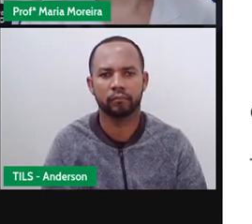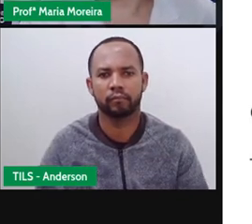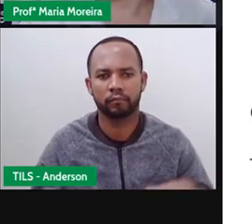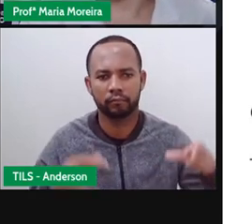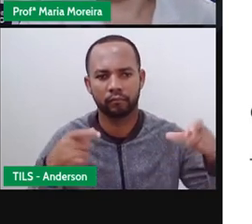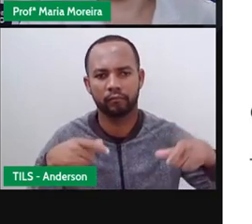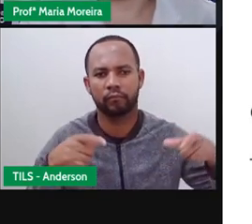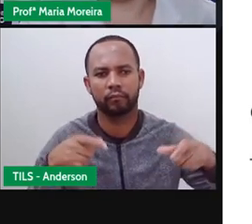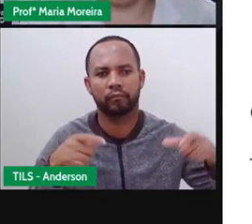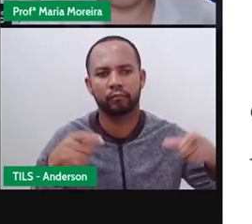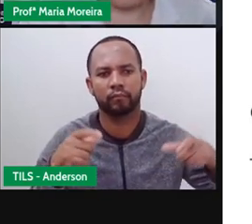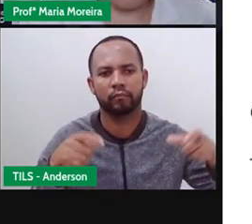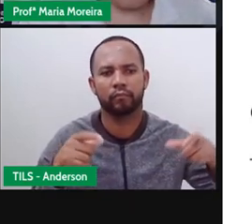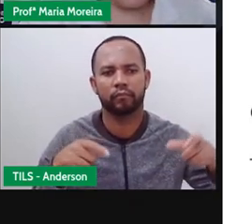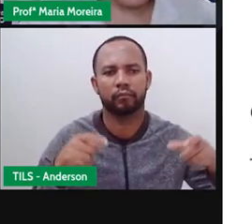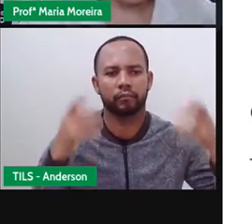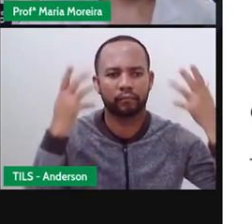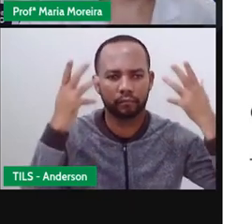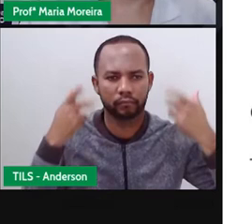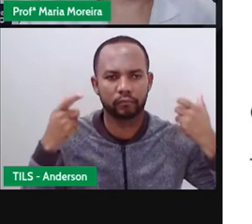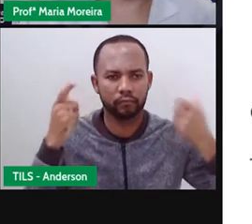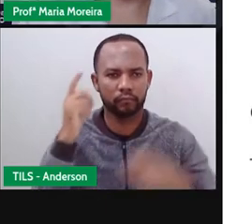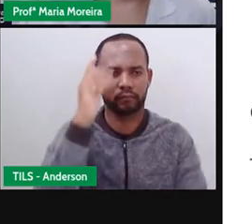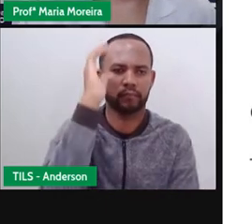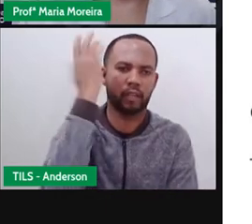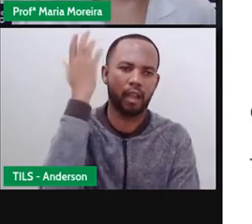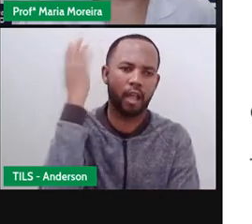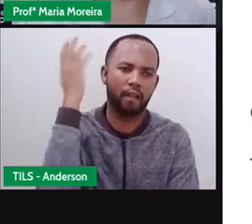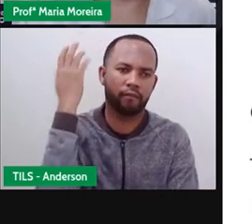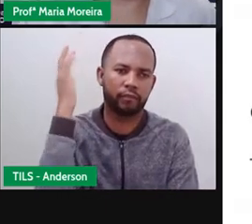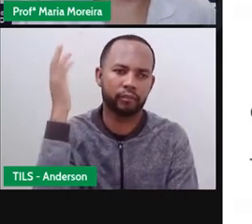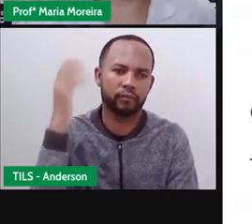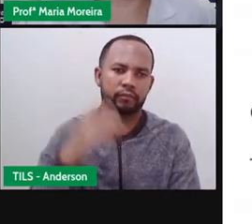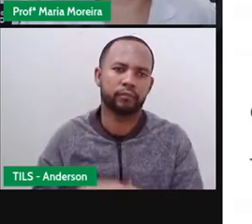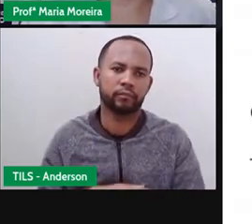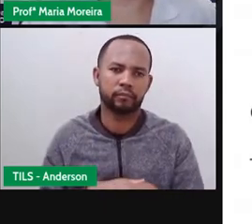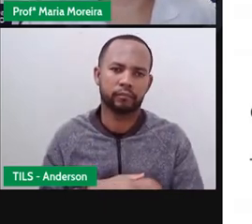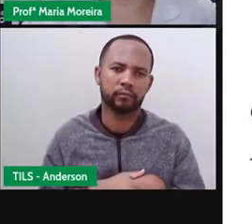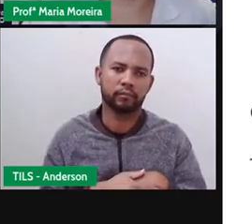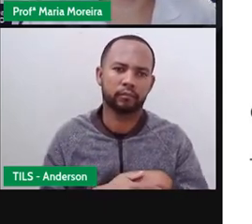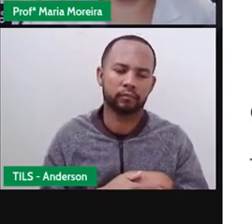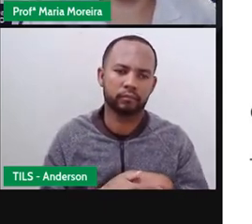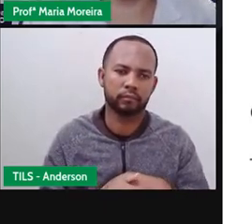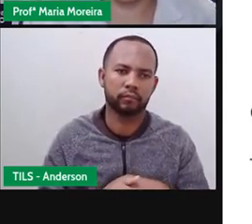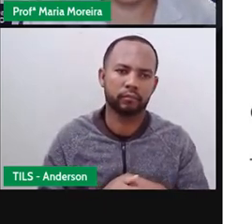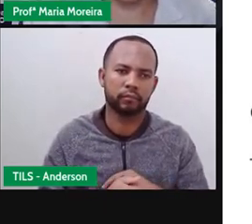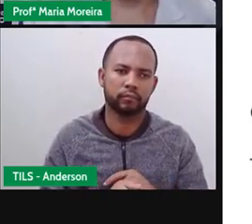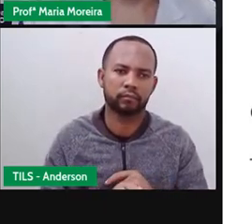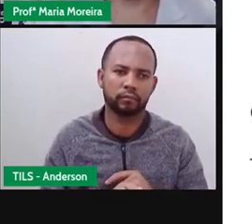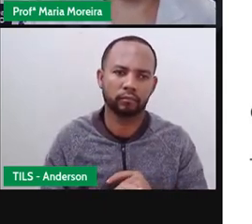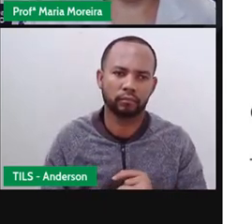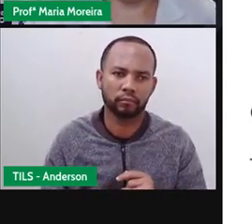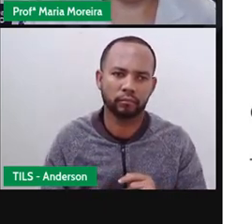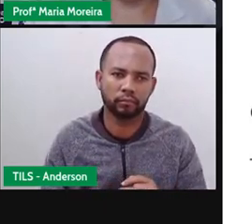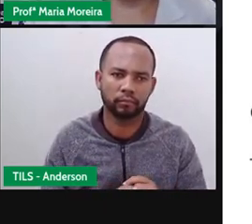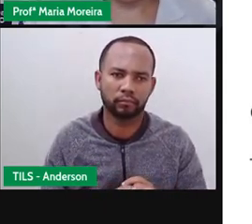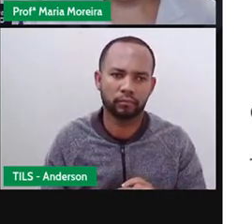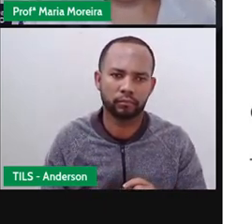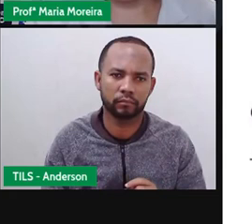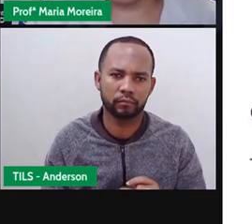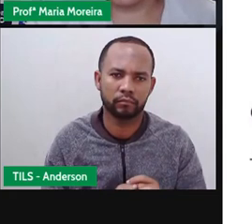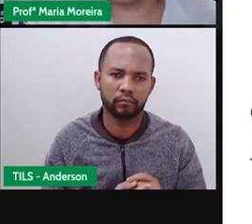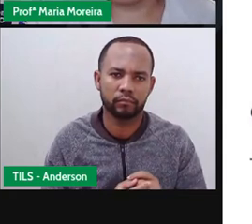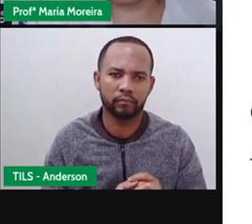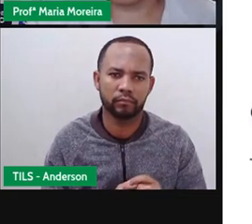Debaixo da sombra de uma árvore. E depois o leão ficou preso aonde? Na rede de caçadores. Dois.